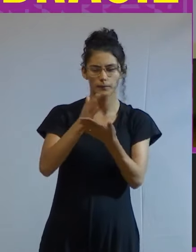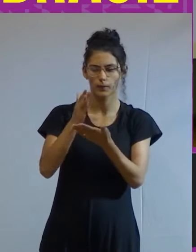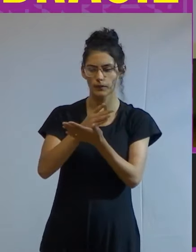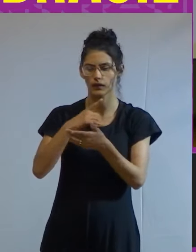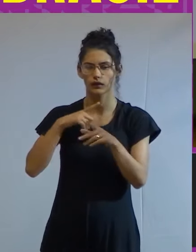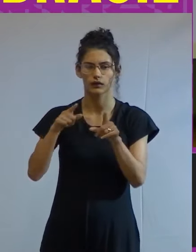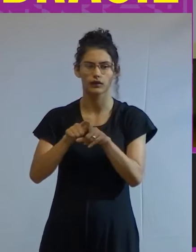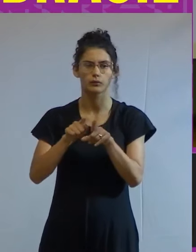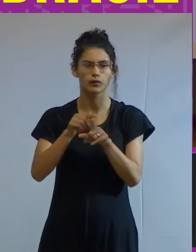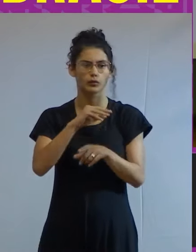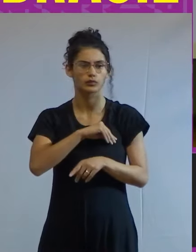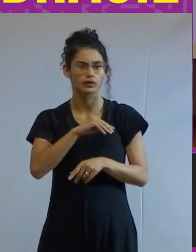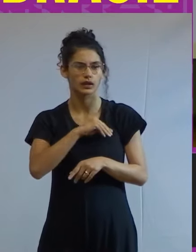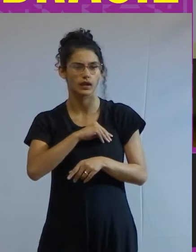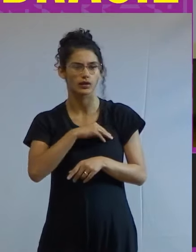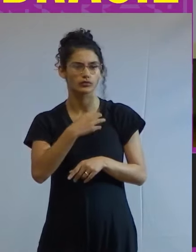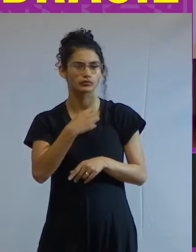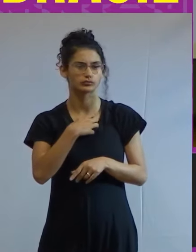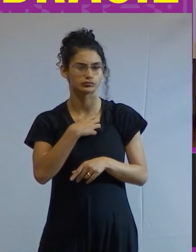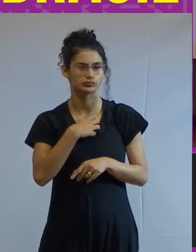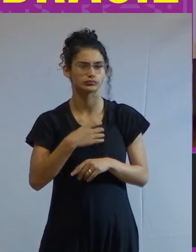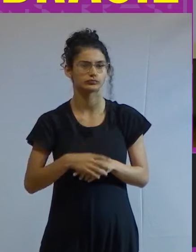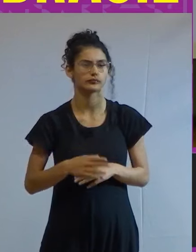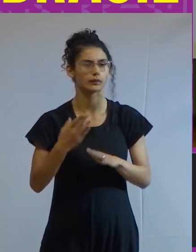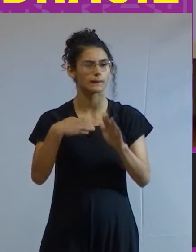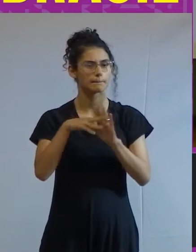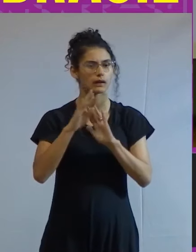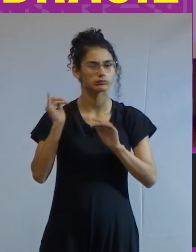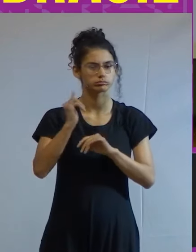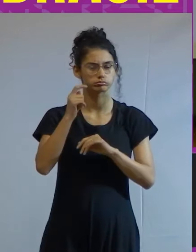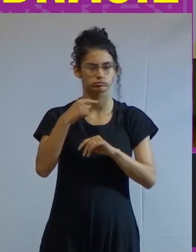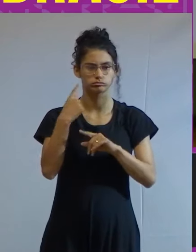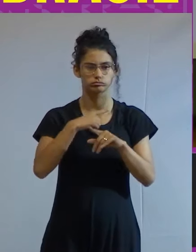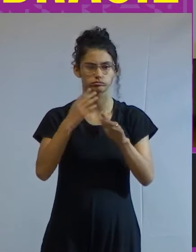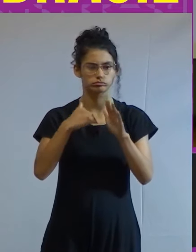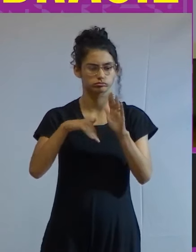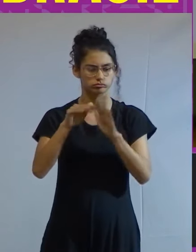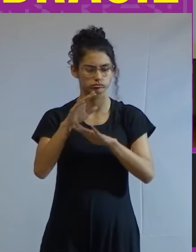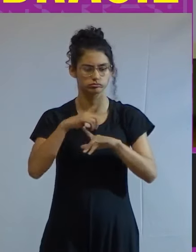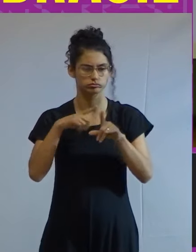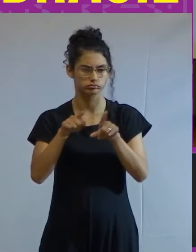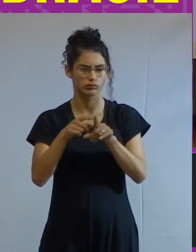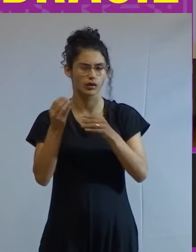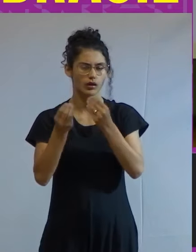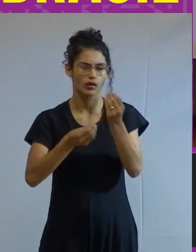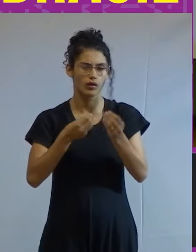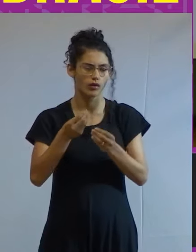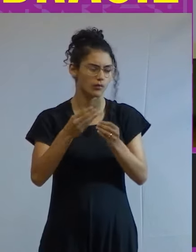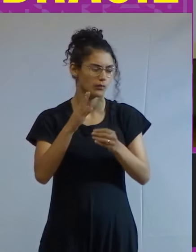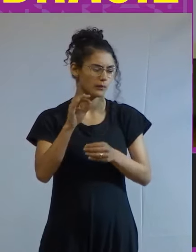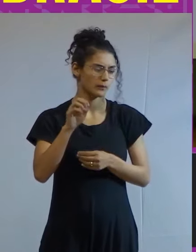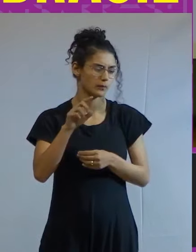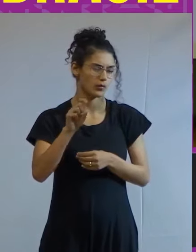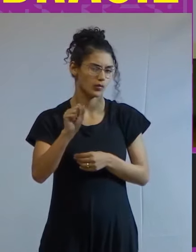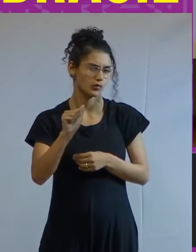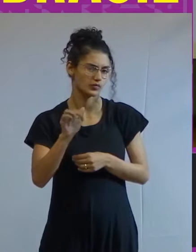o salário mínimo é certamente a mais importante se não uma das mais importantes assim como o Bolsa Família tem que pensar o